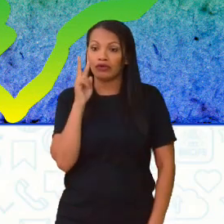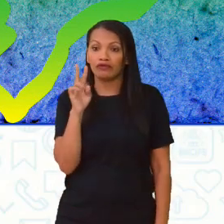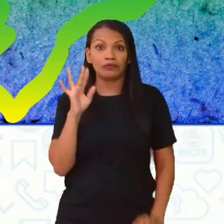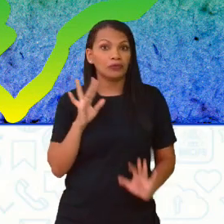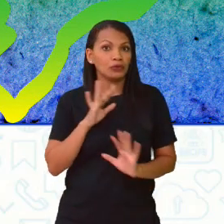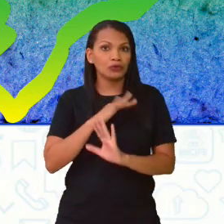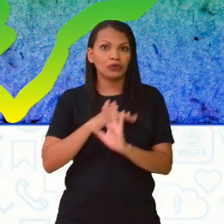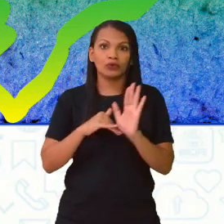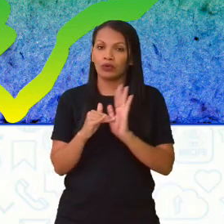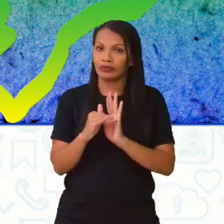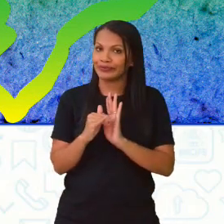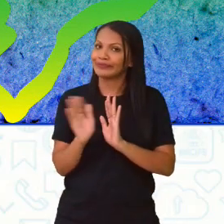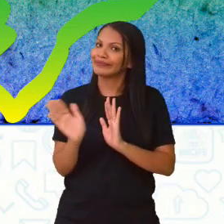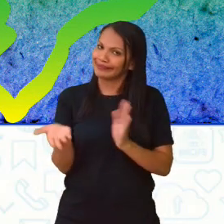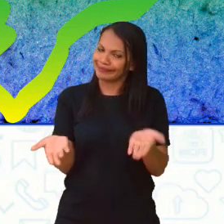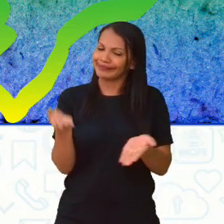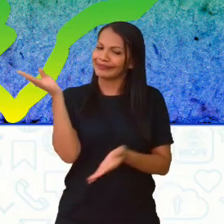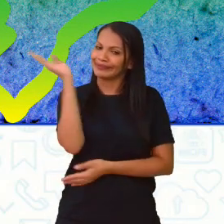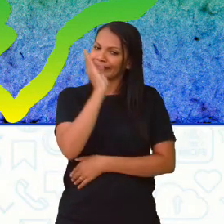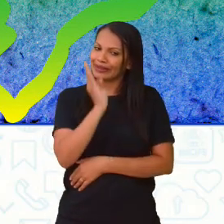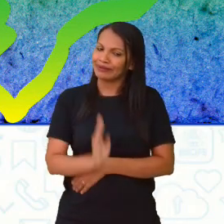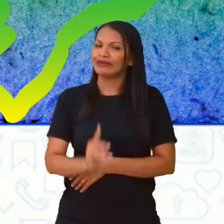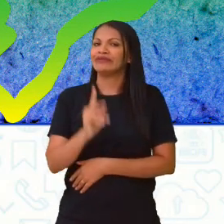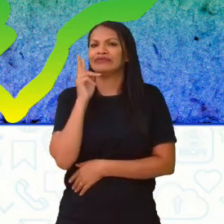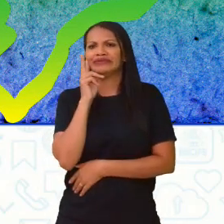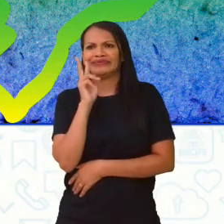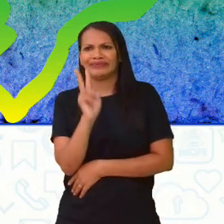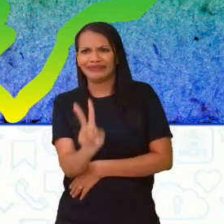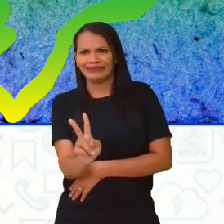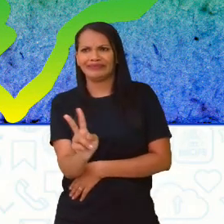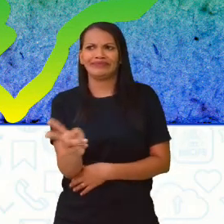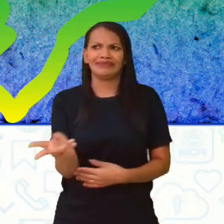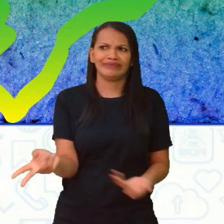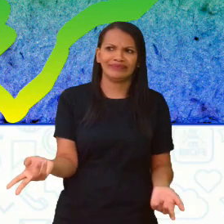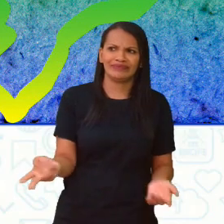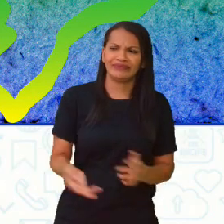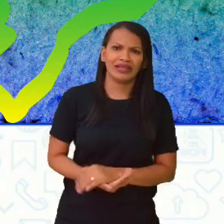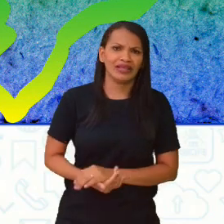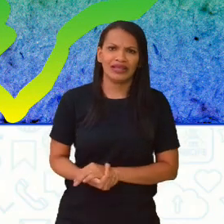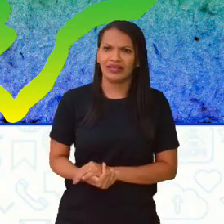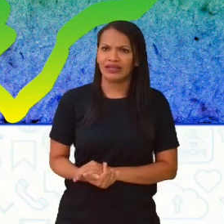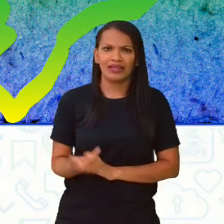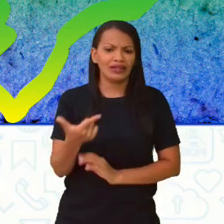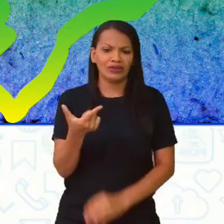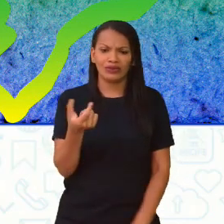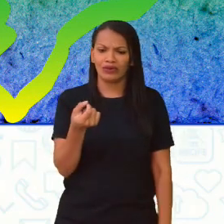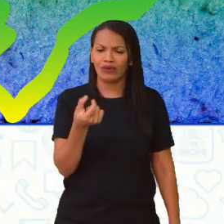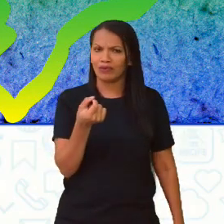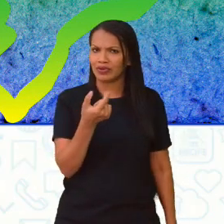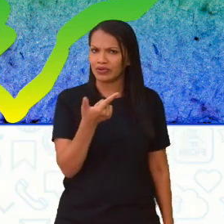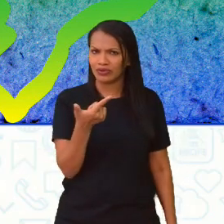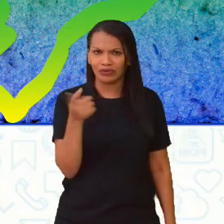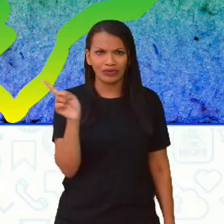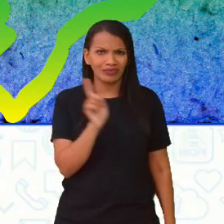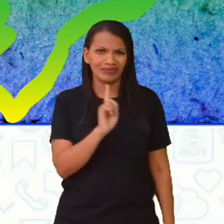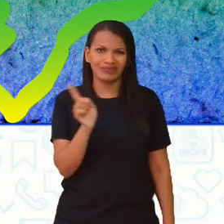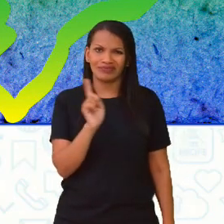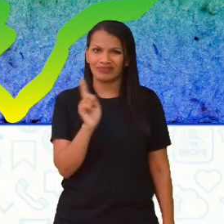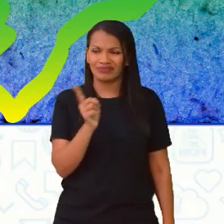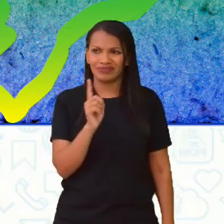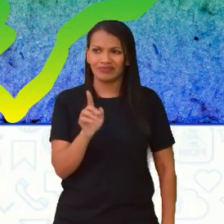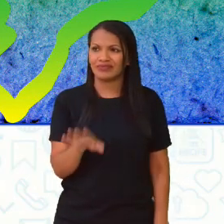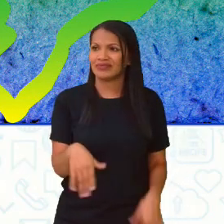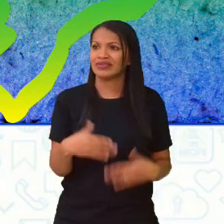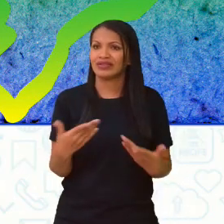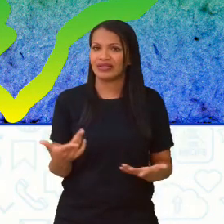todos os títulos do Brasil, né? Você acompanhou ali no máximo, nem o de 2002. Nem o de 2002 viu,